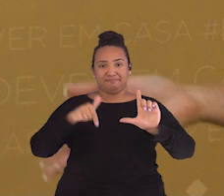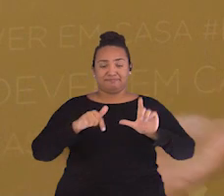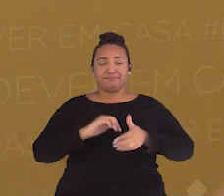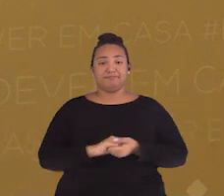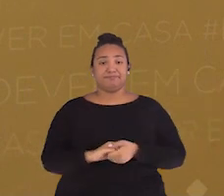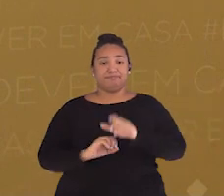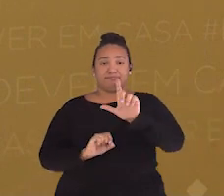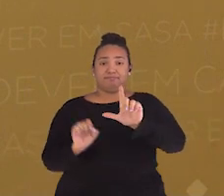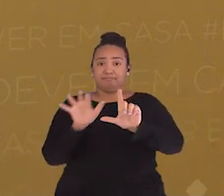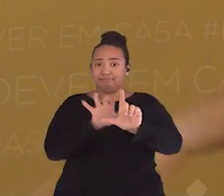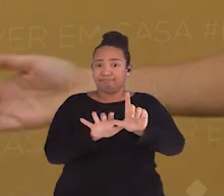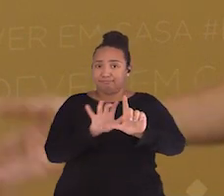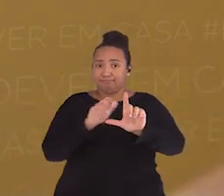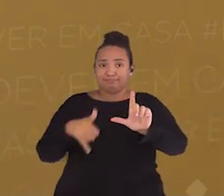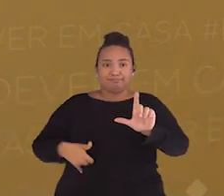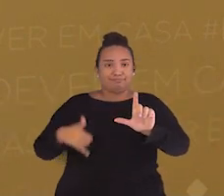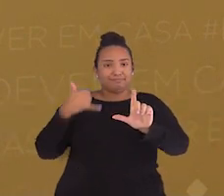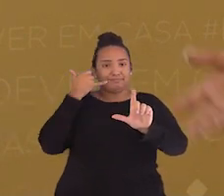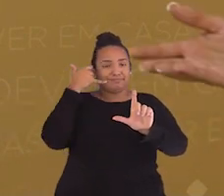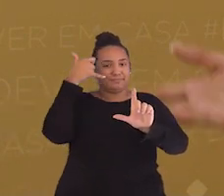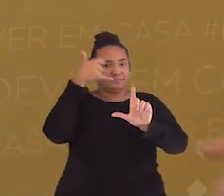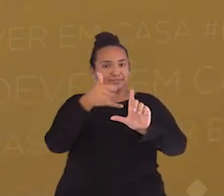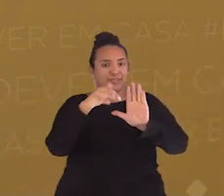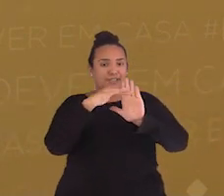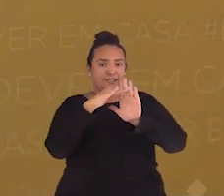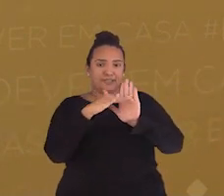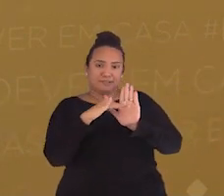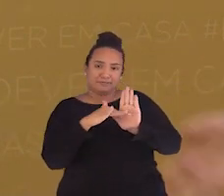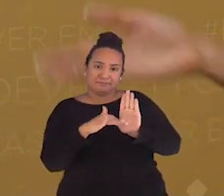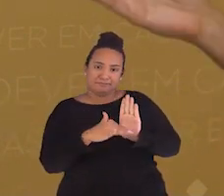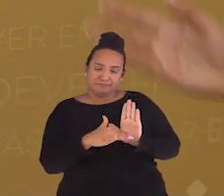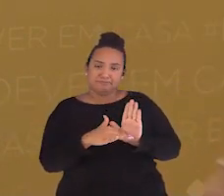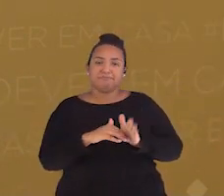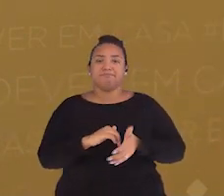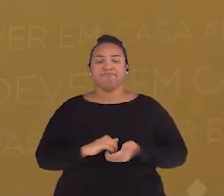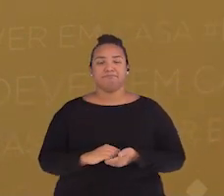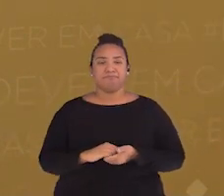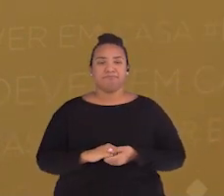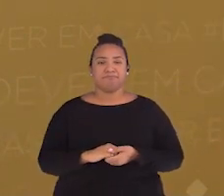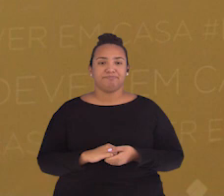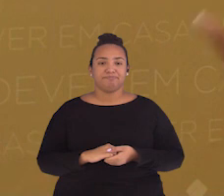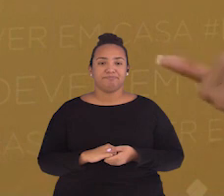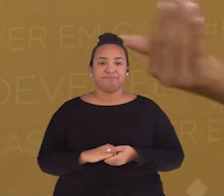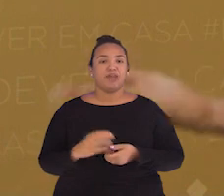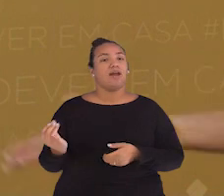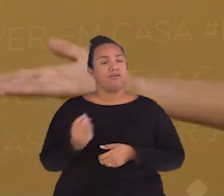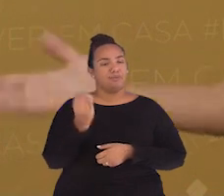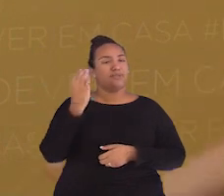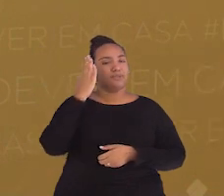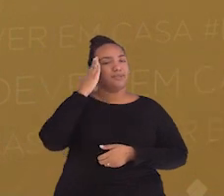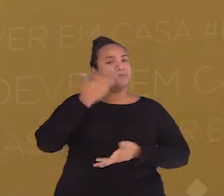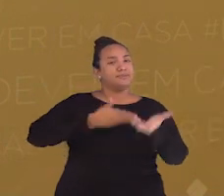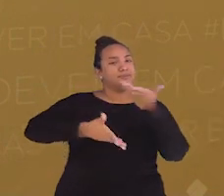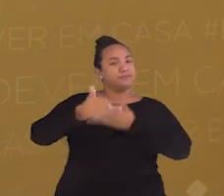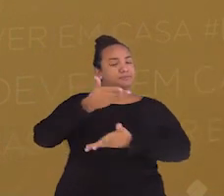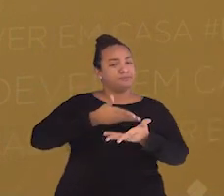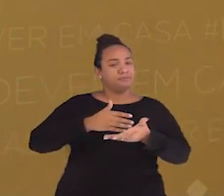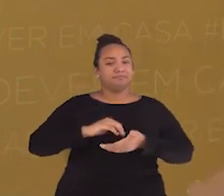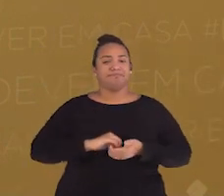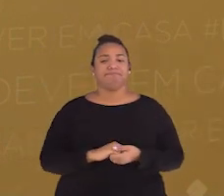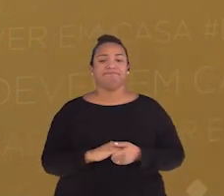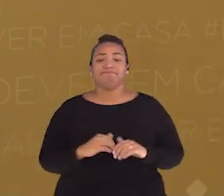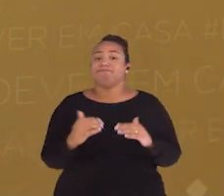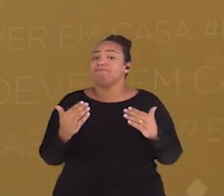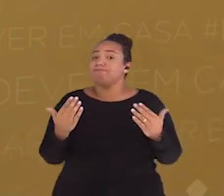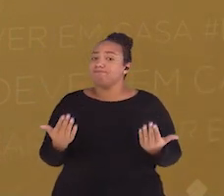Aponte a câmera do seu celular para a tela e preencha o formulário com a sua participação, pois é muito importante aqui conosco.